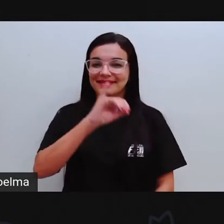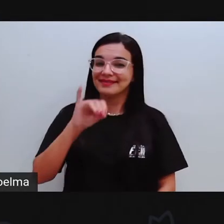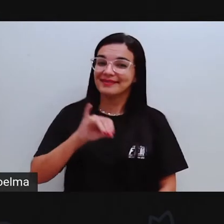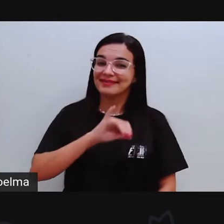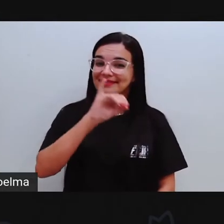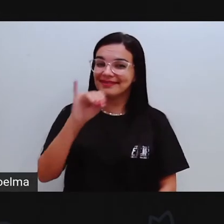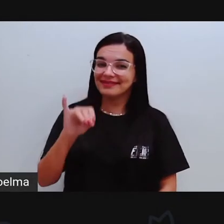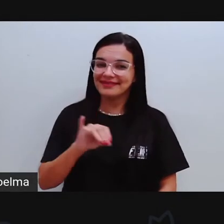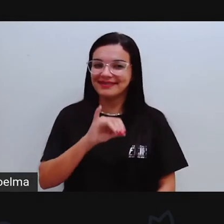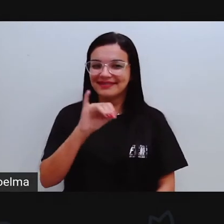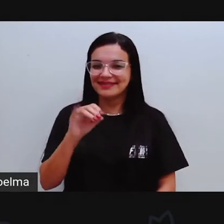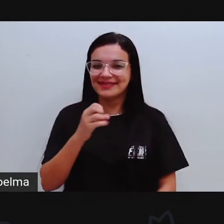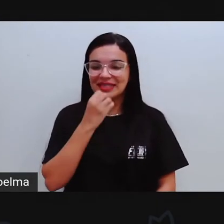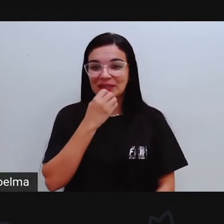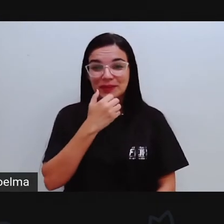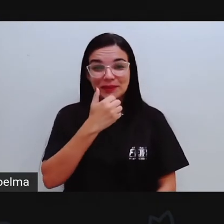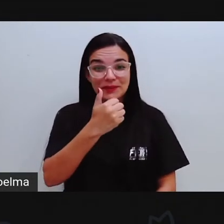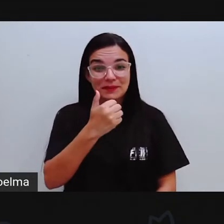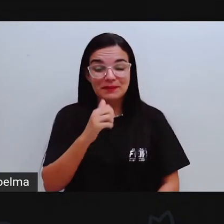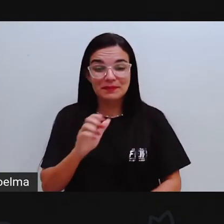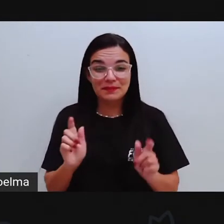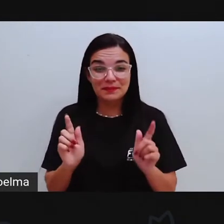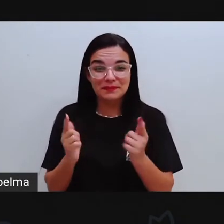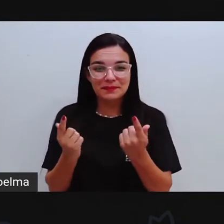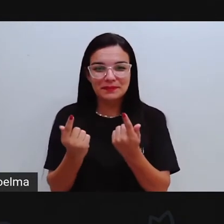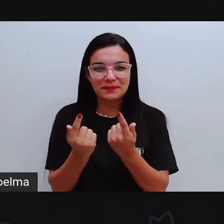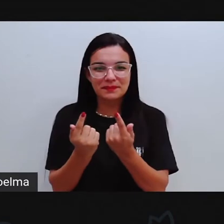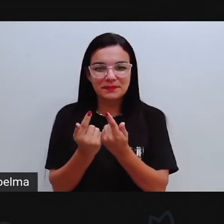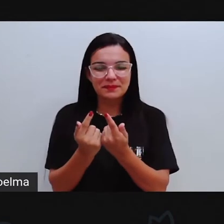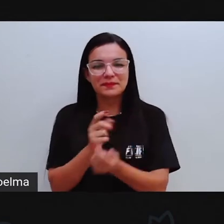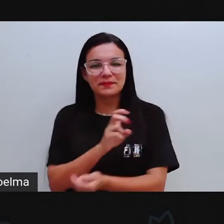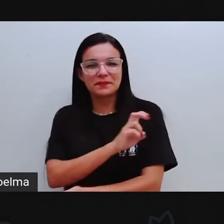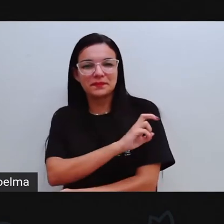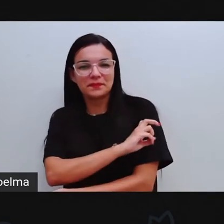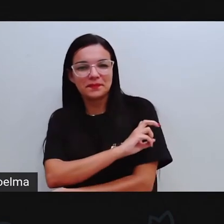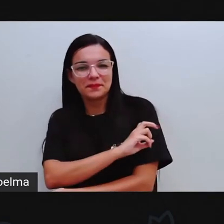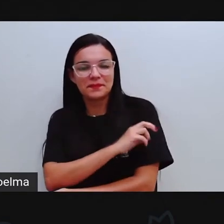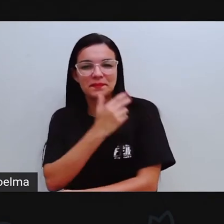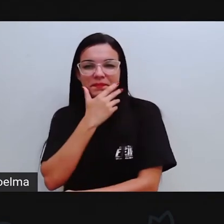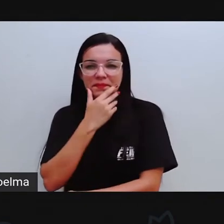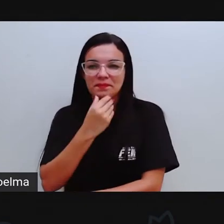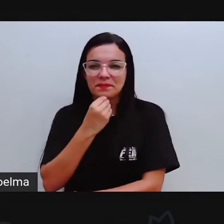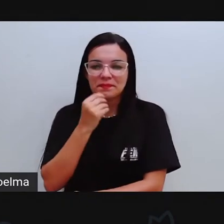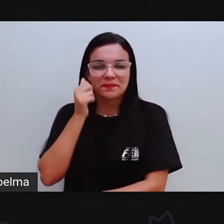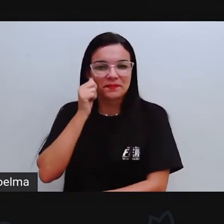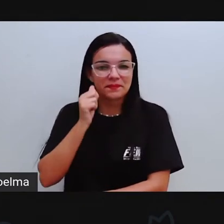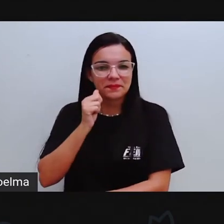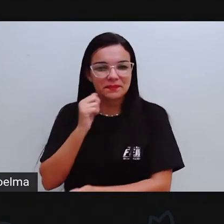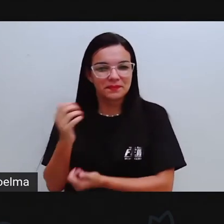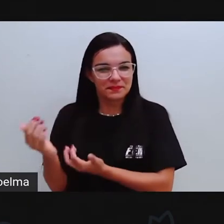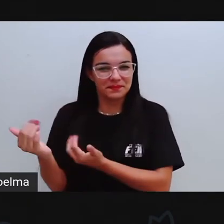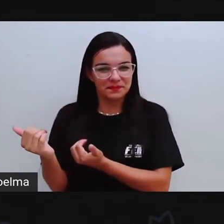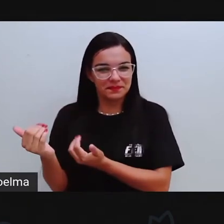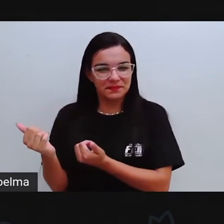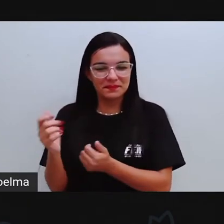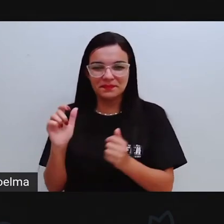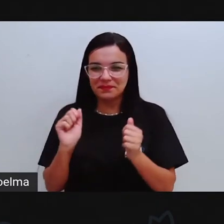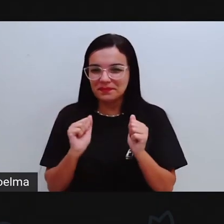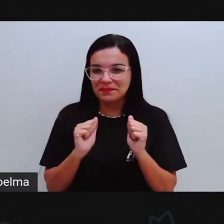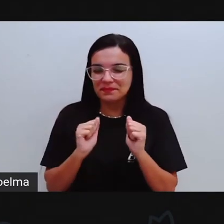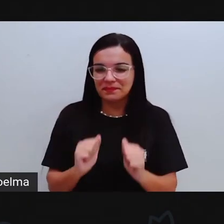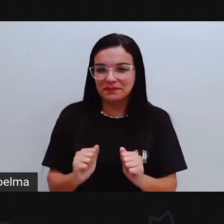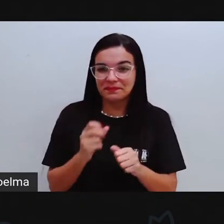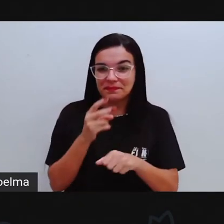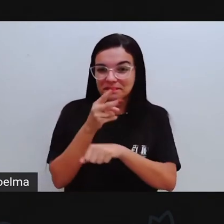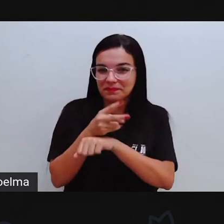Olá, turma do quinto ano, olhem só, meninos e meninas que estão aí, ó, ligadinhos em